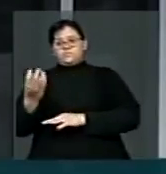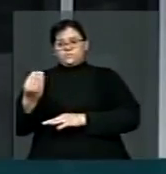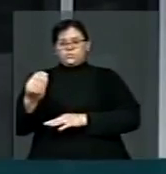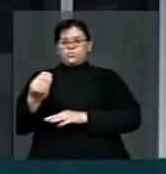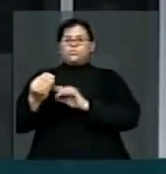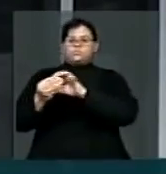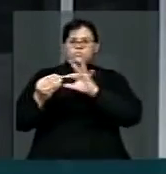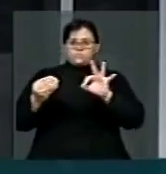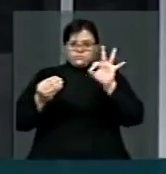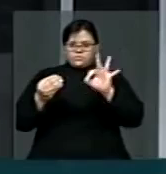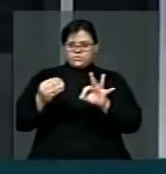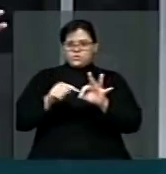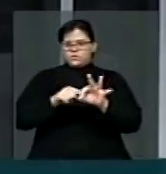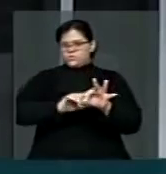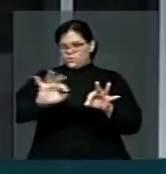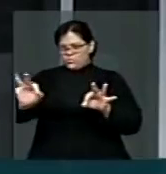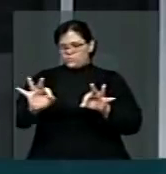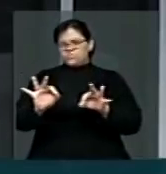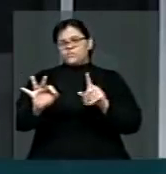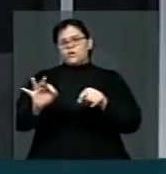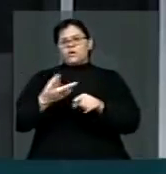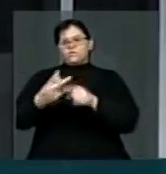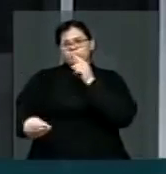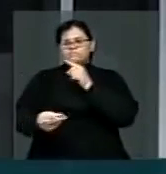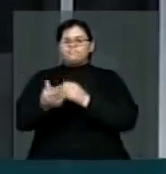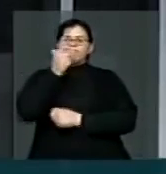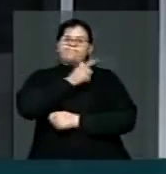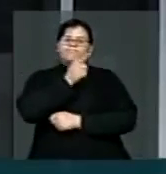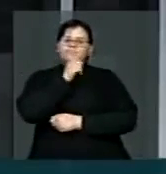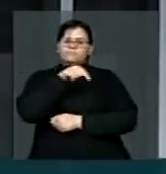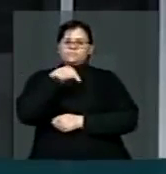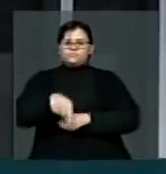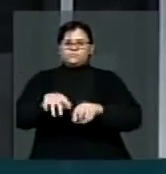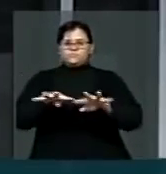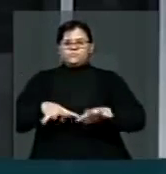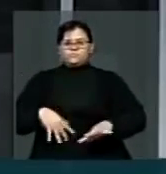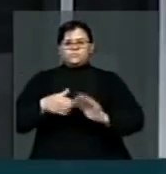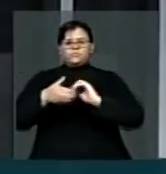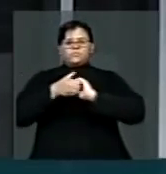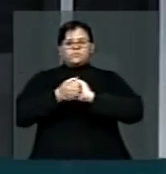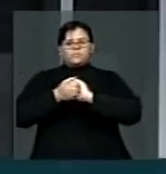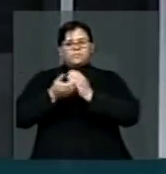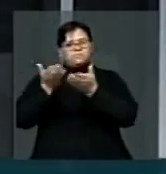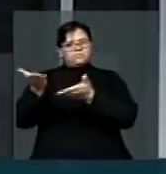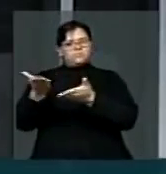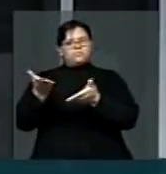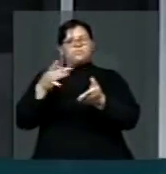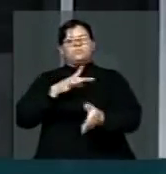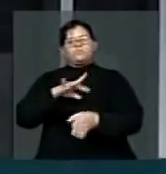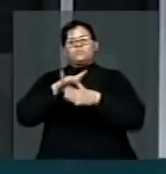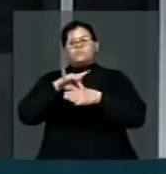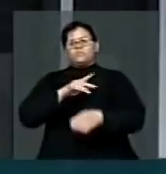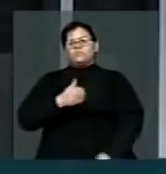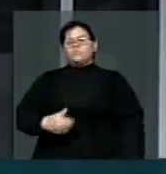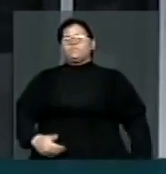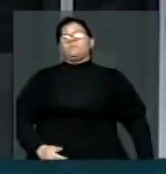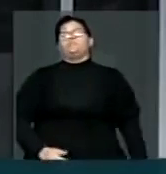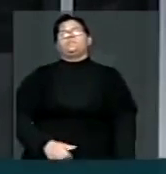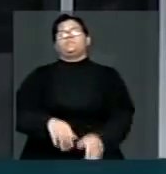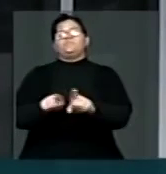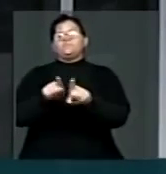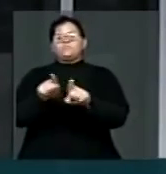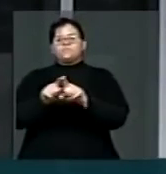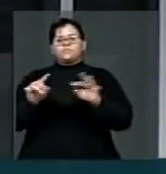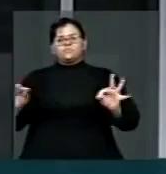é muito. E essa é a vitória construída nesse plenário. Eu quero cumprimentar o líder do governo, os